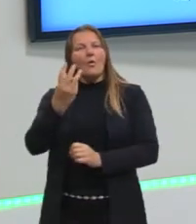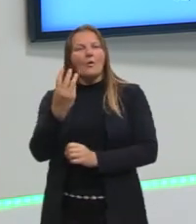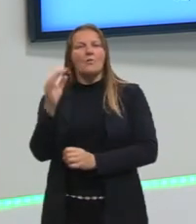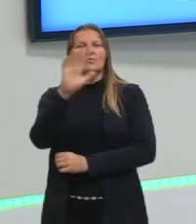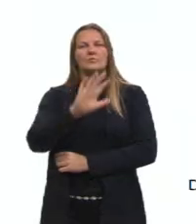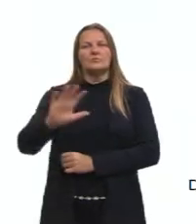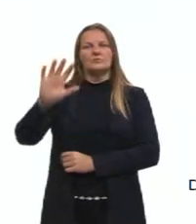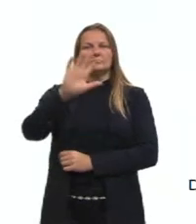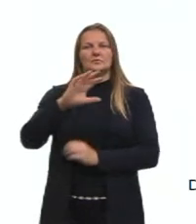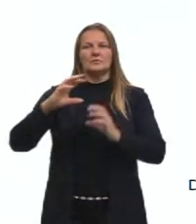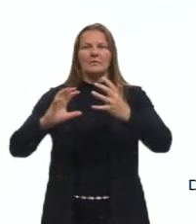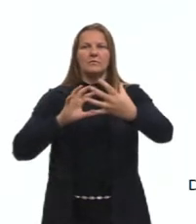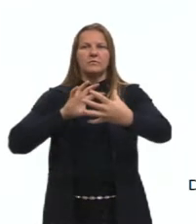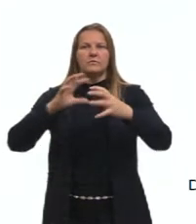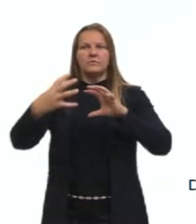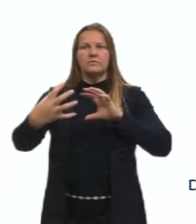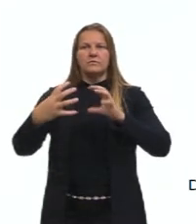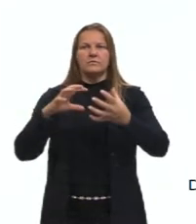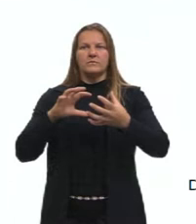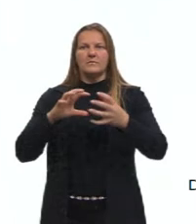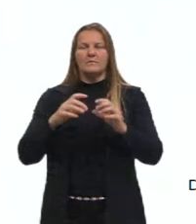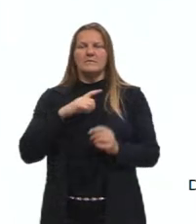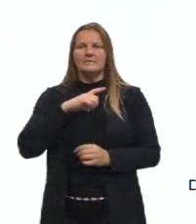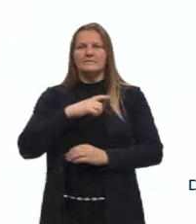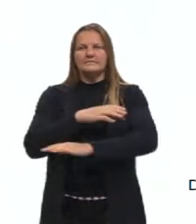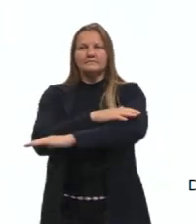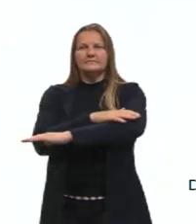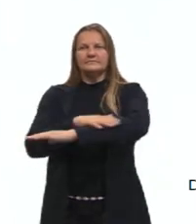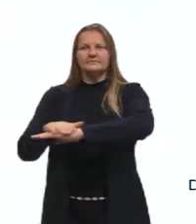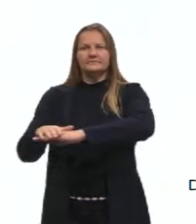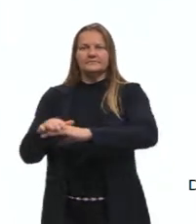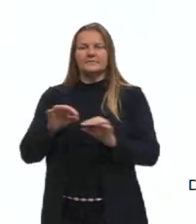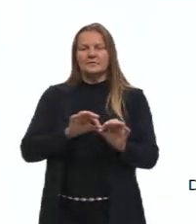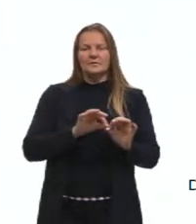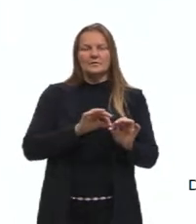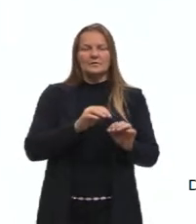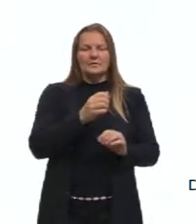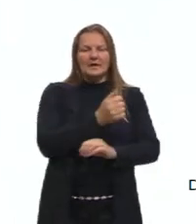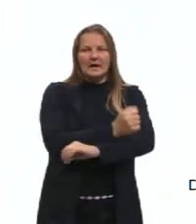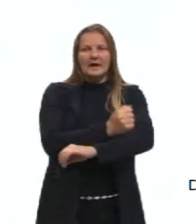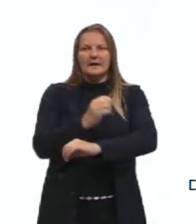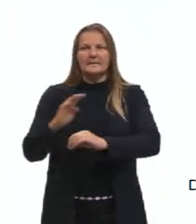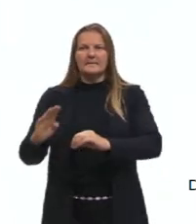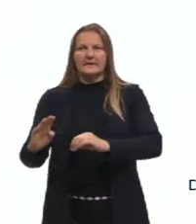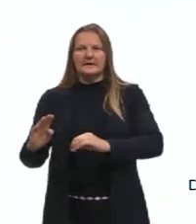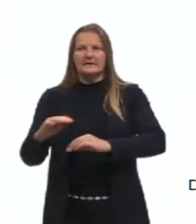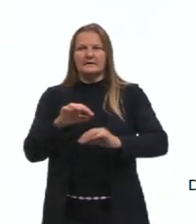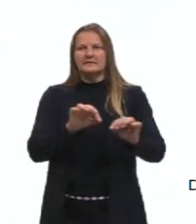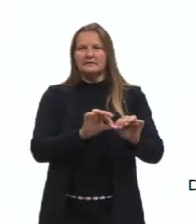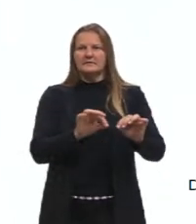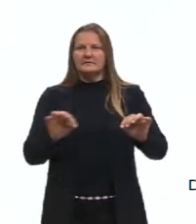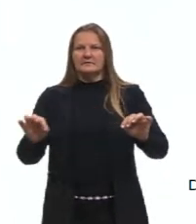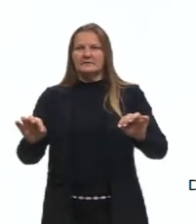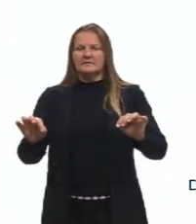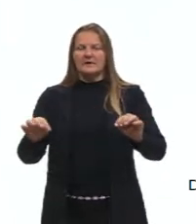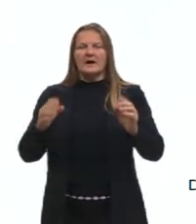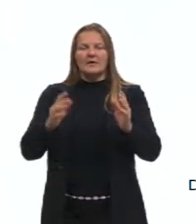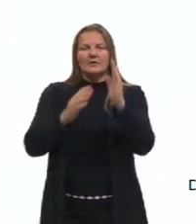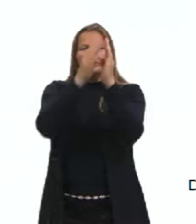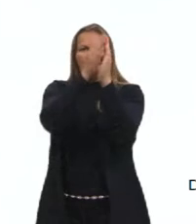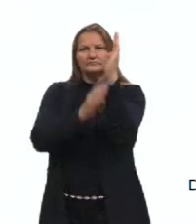E dessa forma aqui também, nós vimos a distância distância entre os dois pontos, e agora nós temos o plano